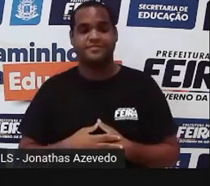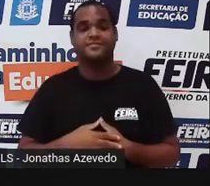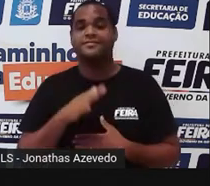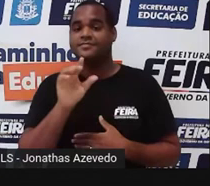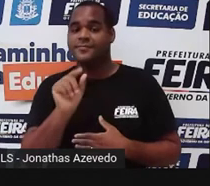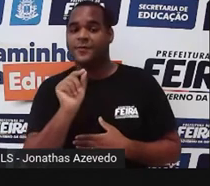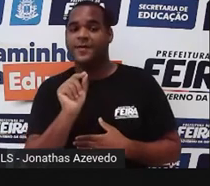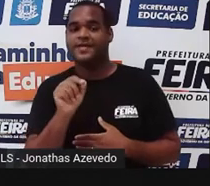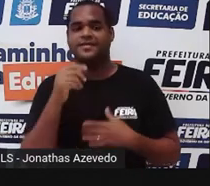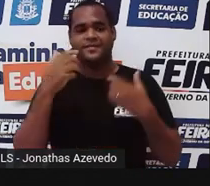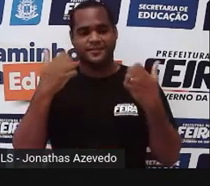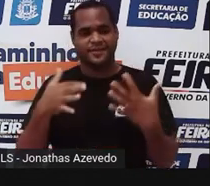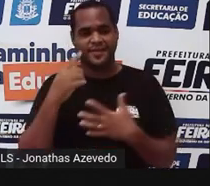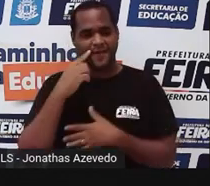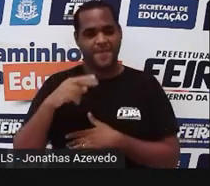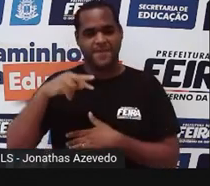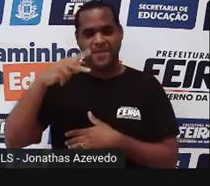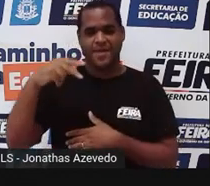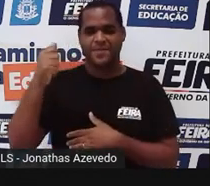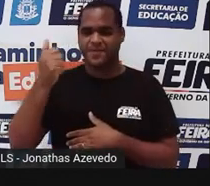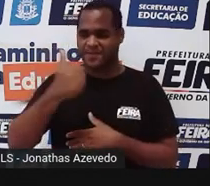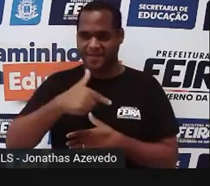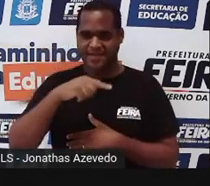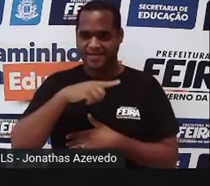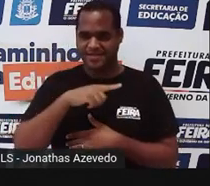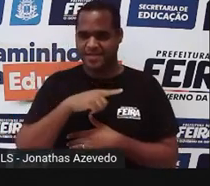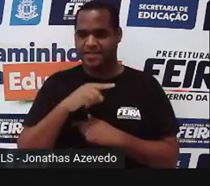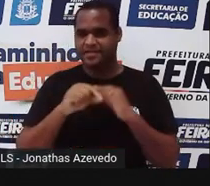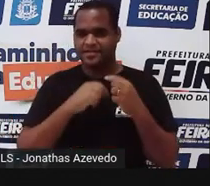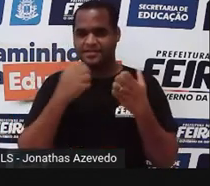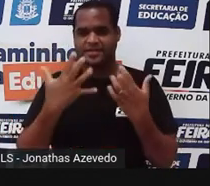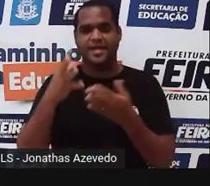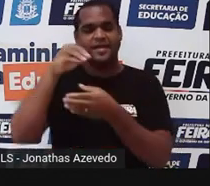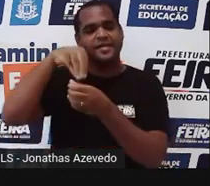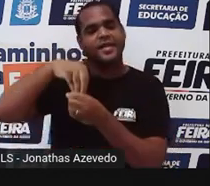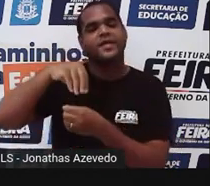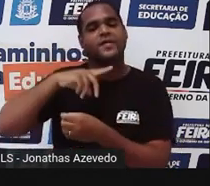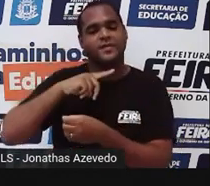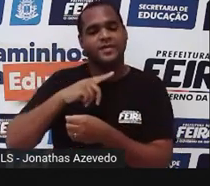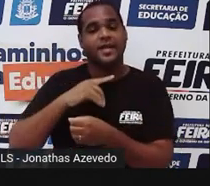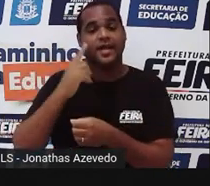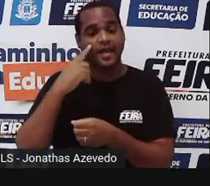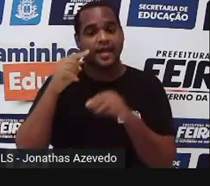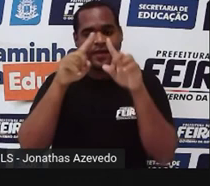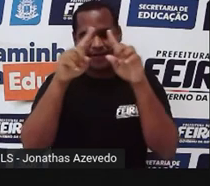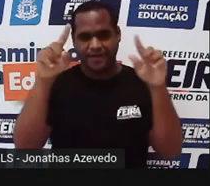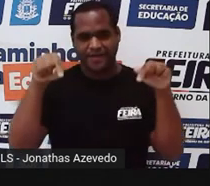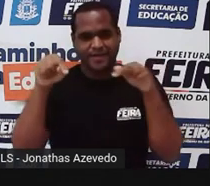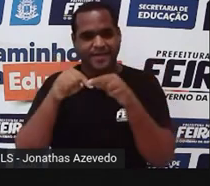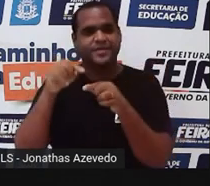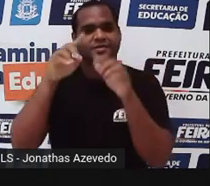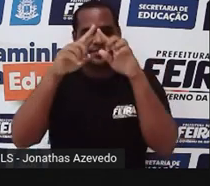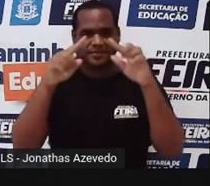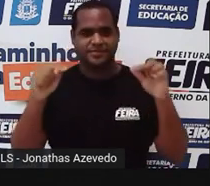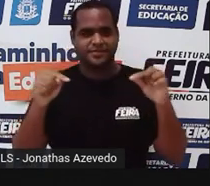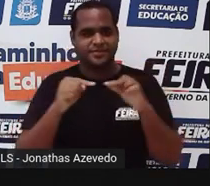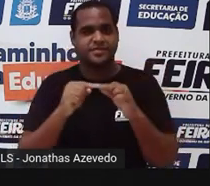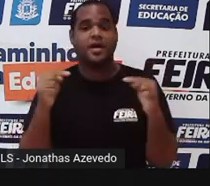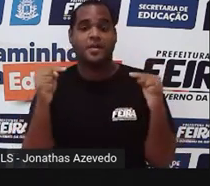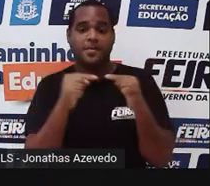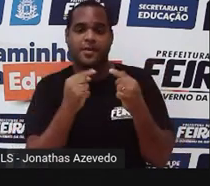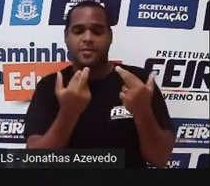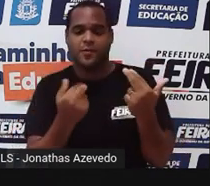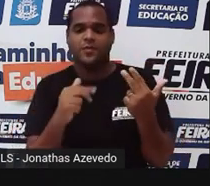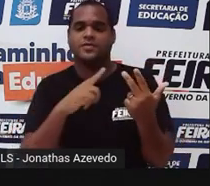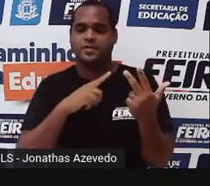Essa diagonal maior vezes a diagonal menor, dentro do retângulo que está o losango, será o comprimento do retângulo